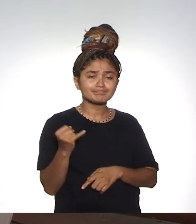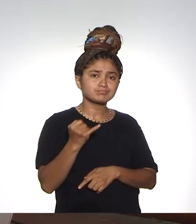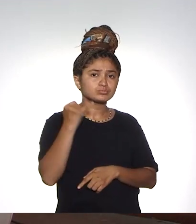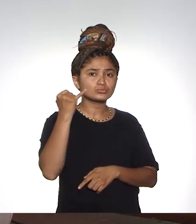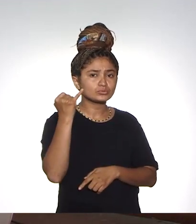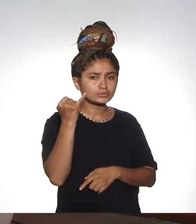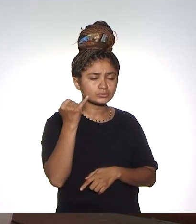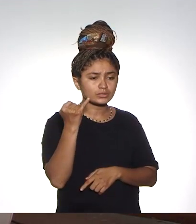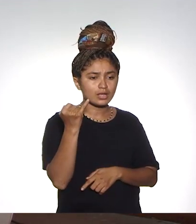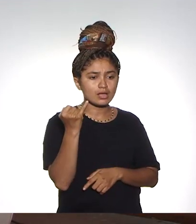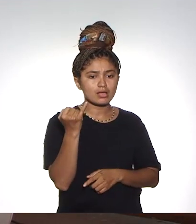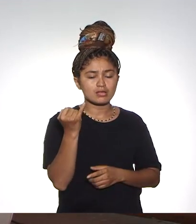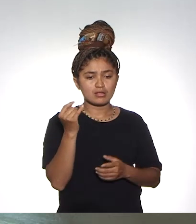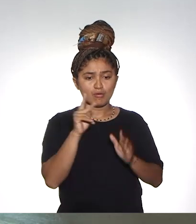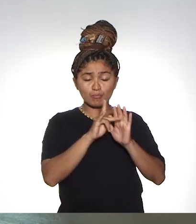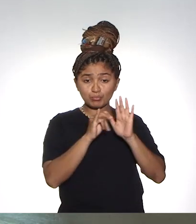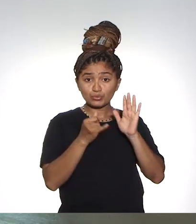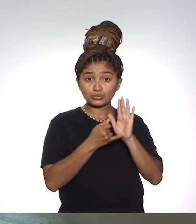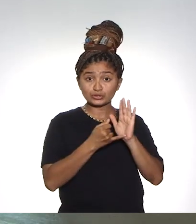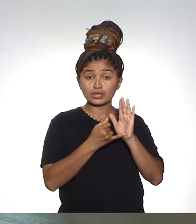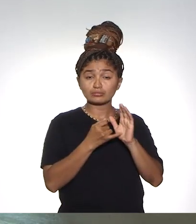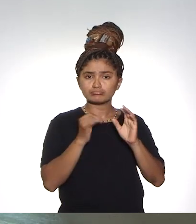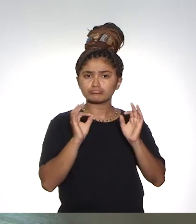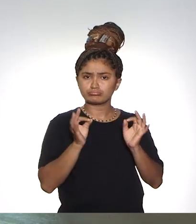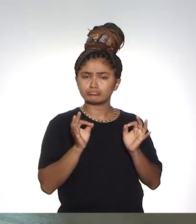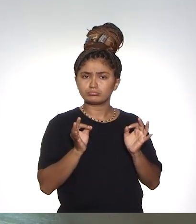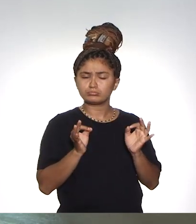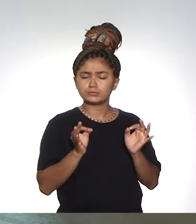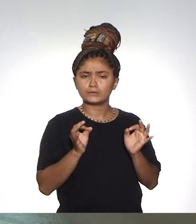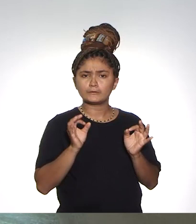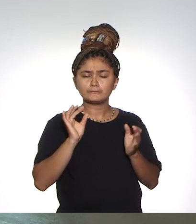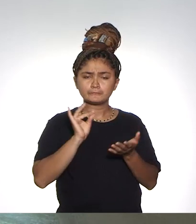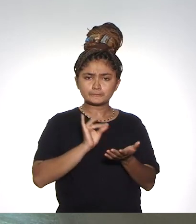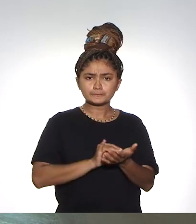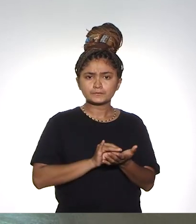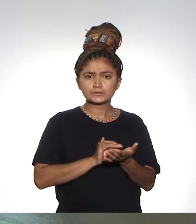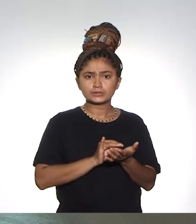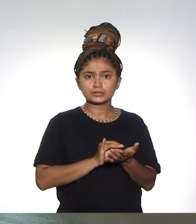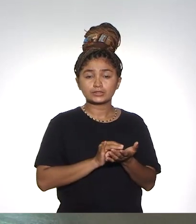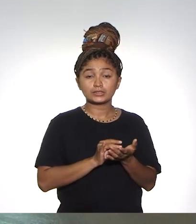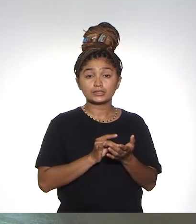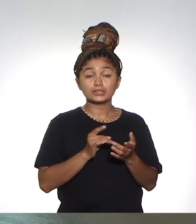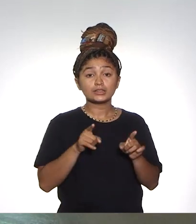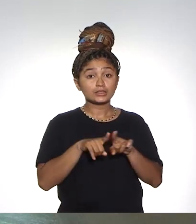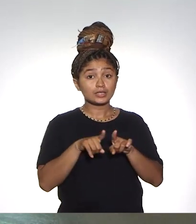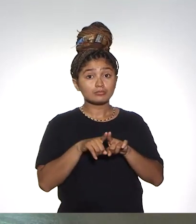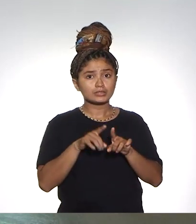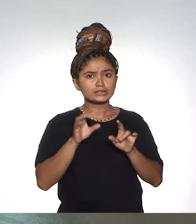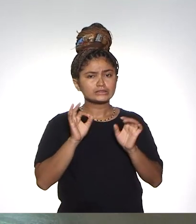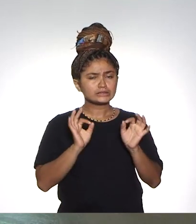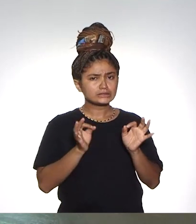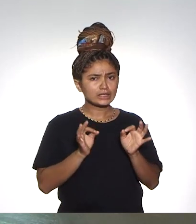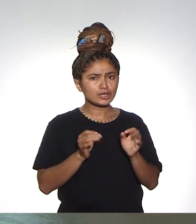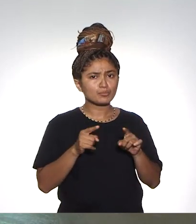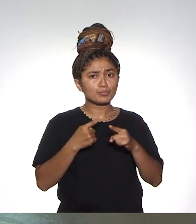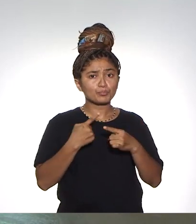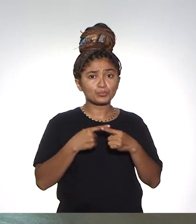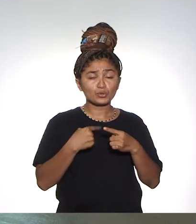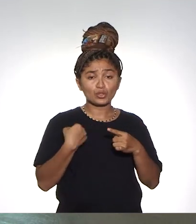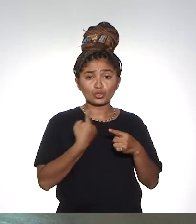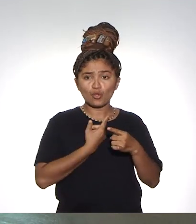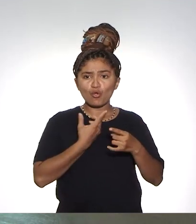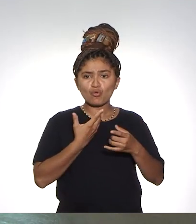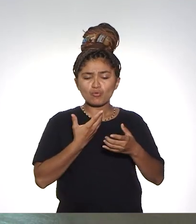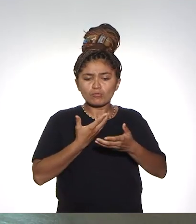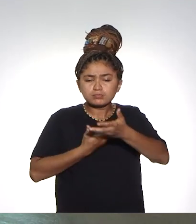que é importante para que esses projetos possam dar certo, e eles só estão dando o certo